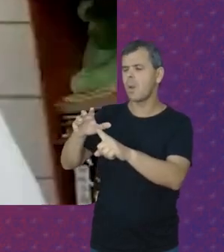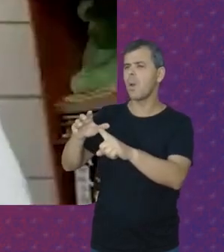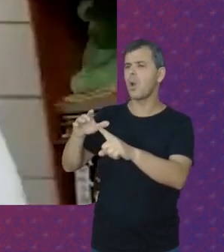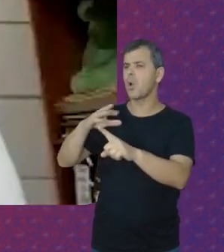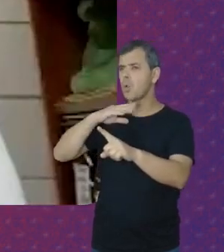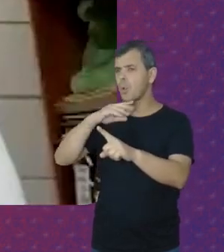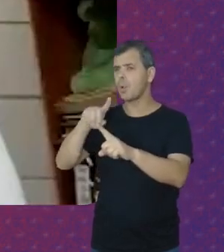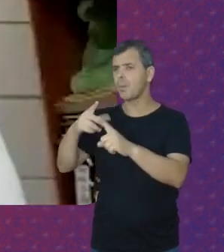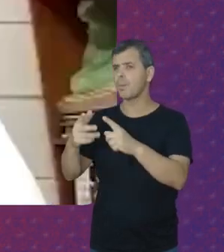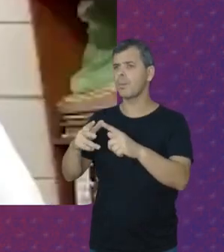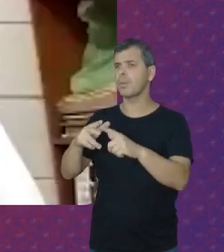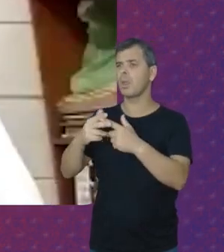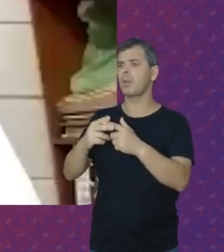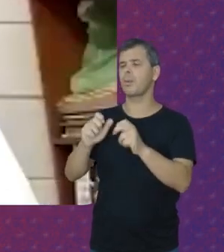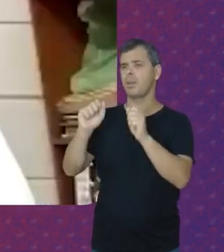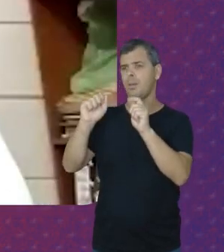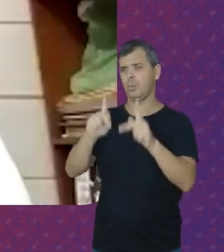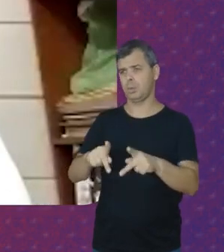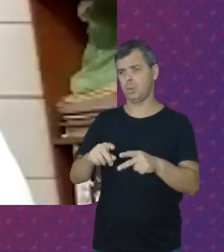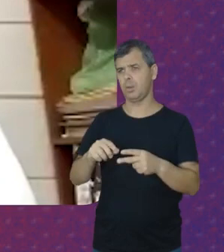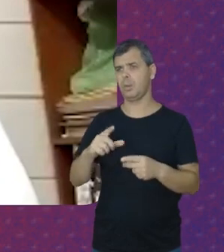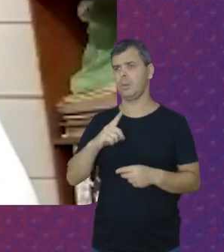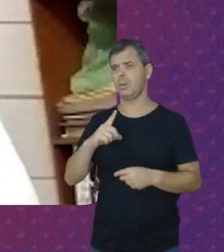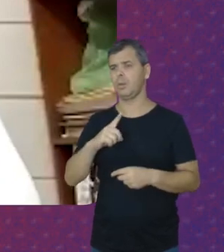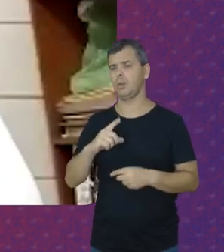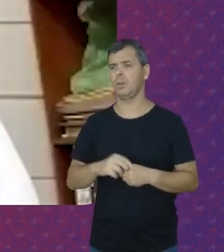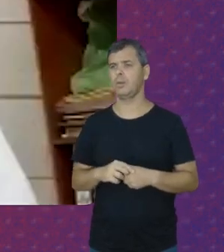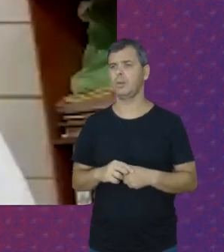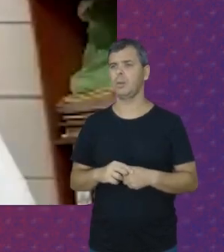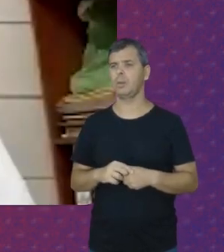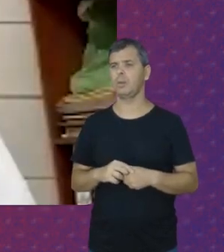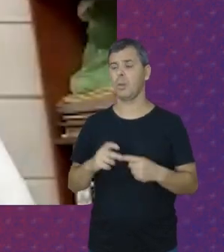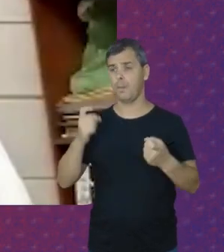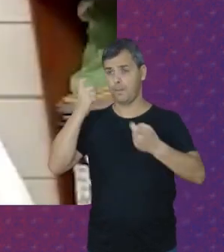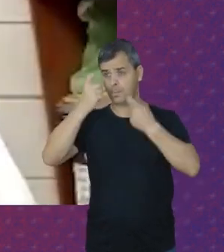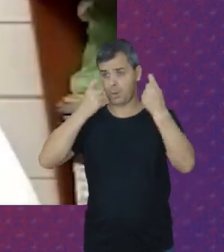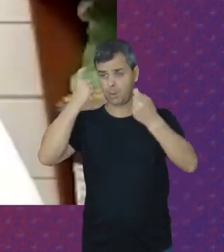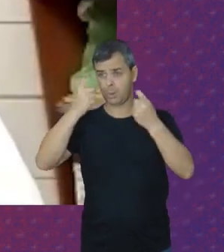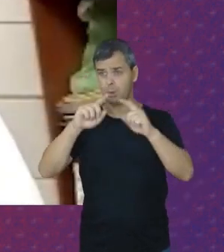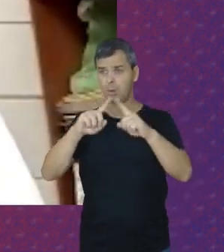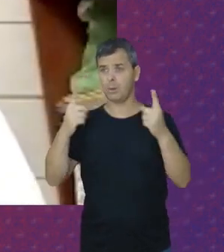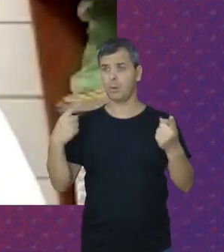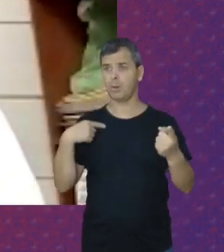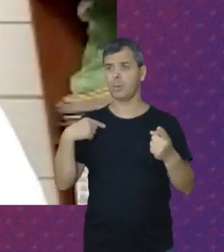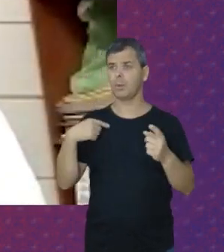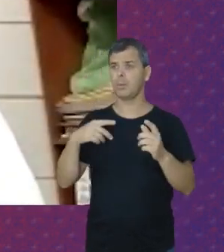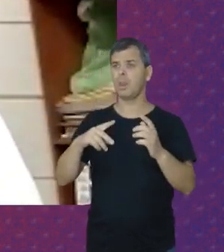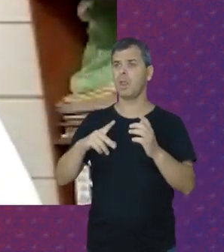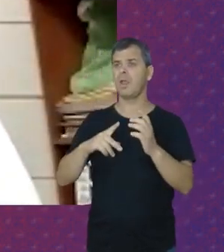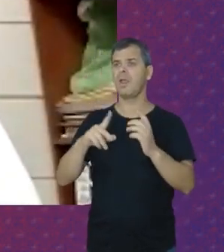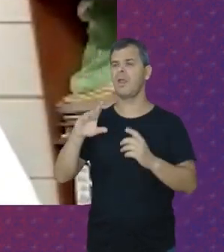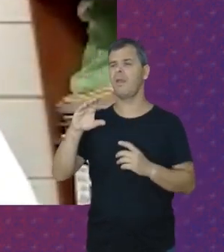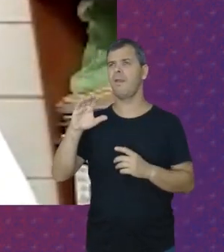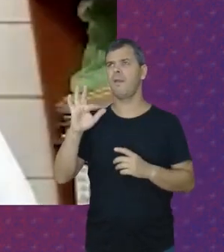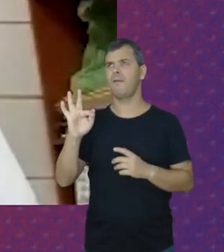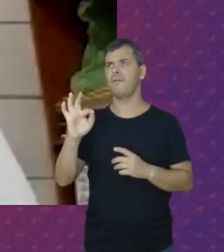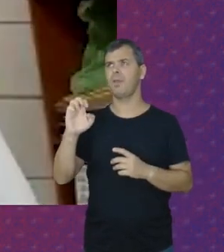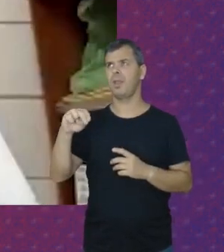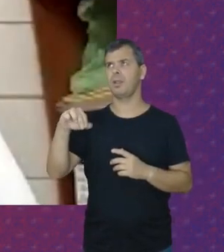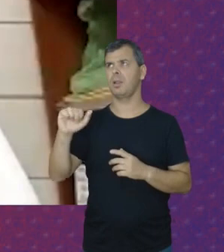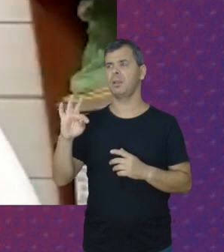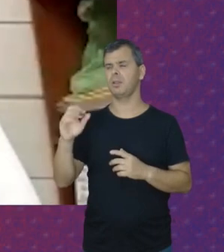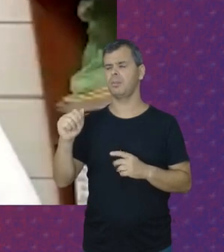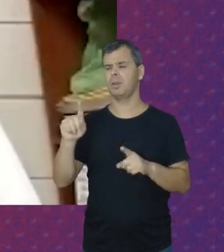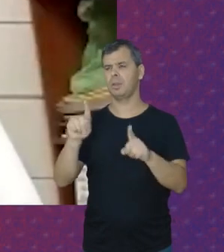A reforma Previdenciária Trouxe Uma preocupação Muito grande Para a FENATRAB E para Todas as